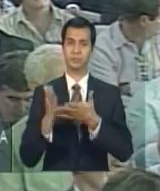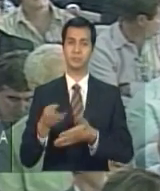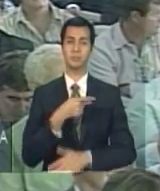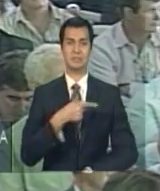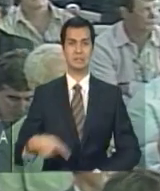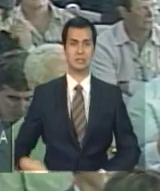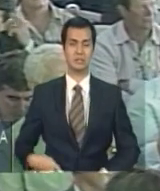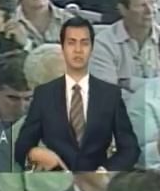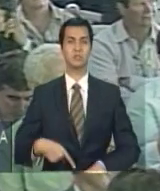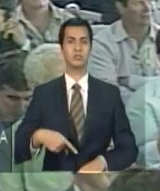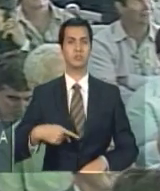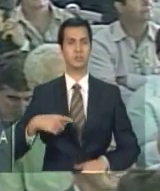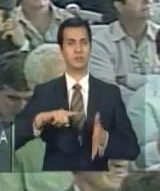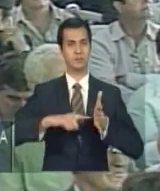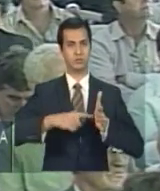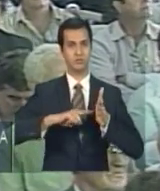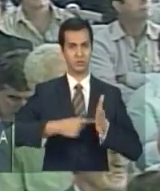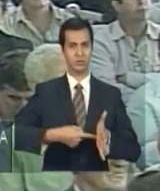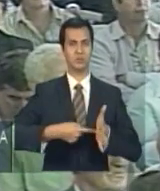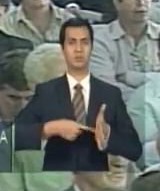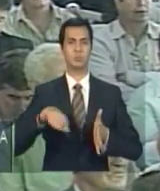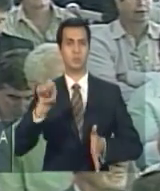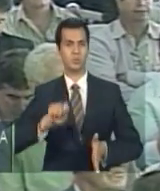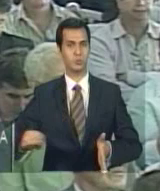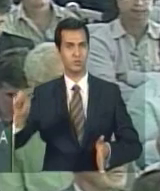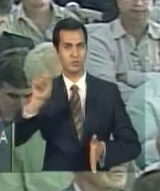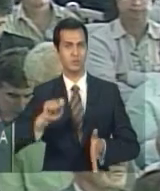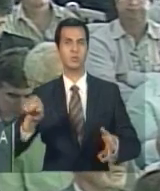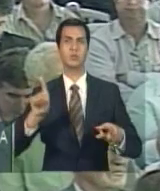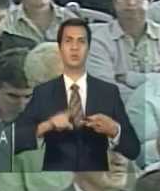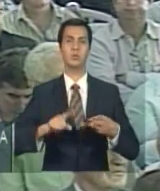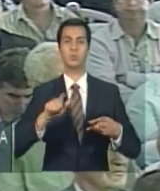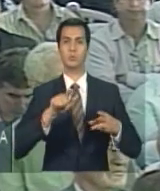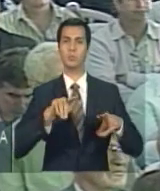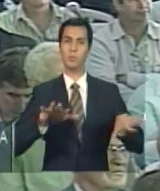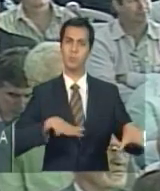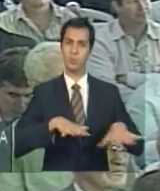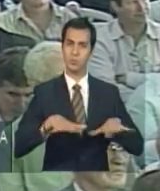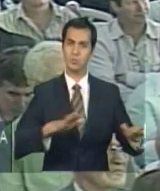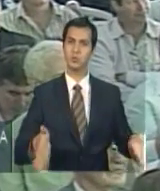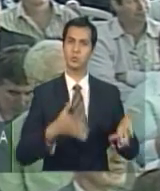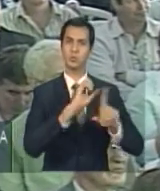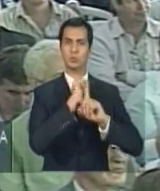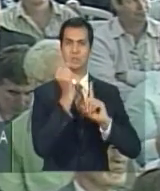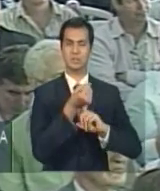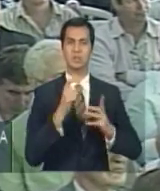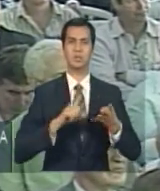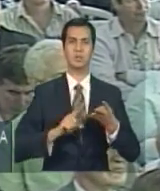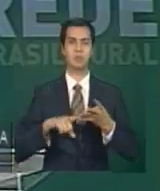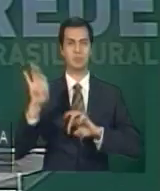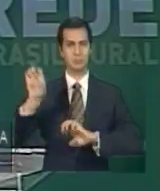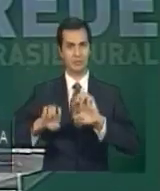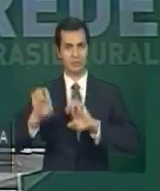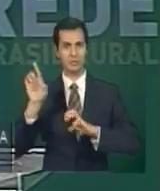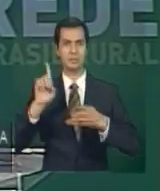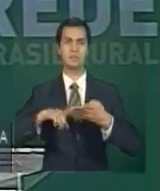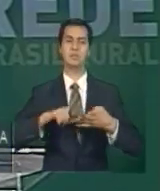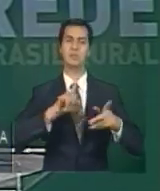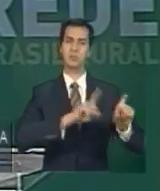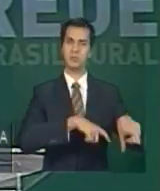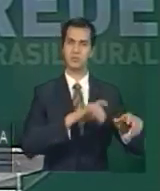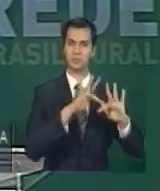entidades de classe, do movimento social, das instituições empresariais, da agricultura familiar,